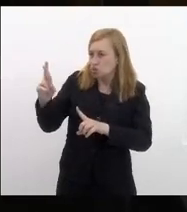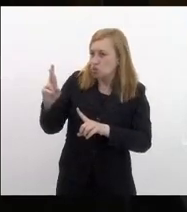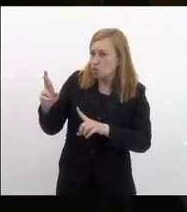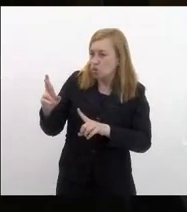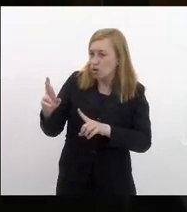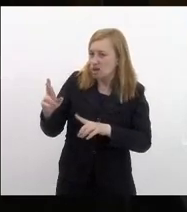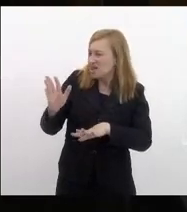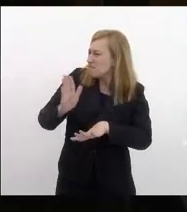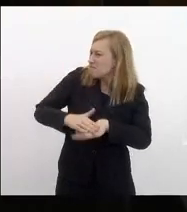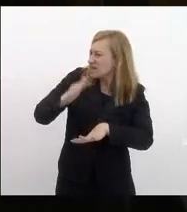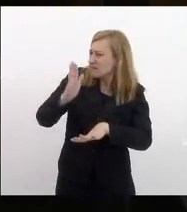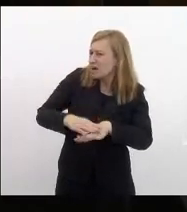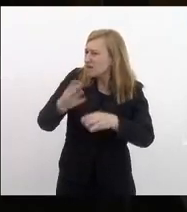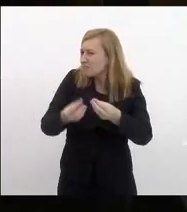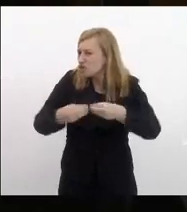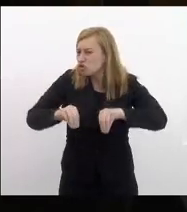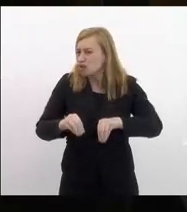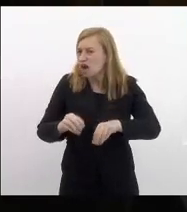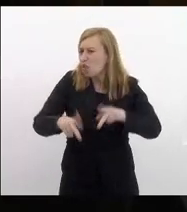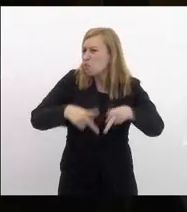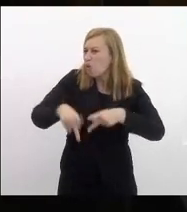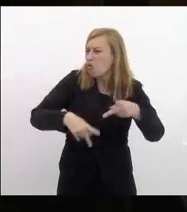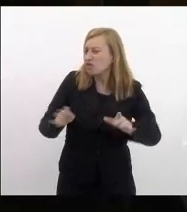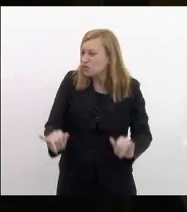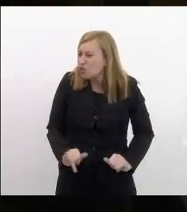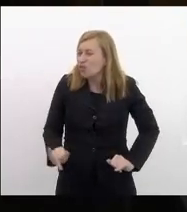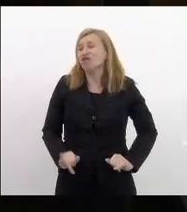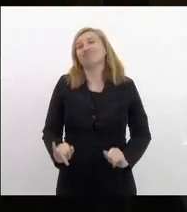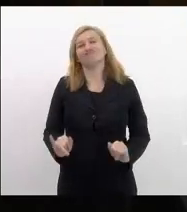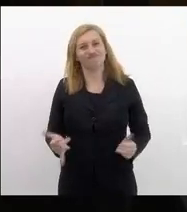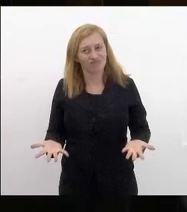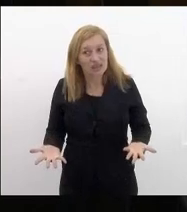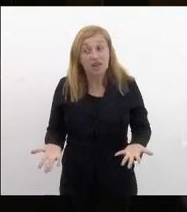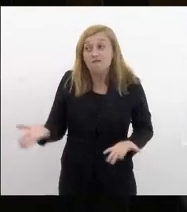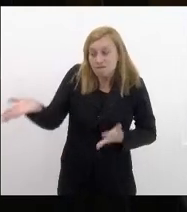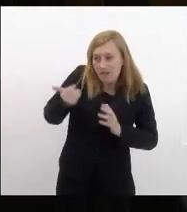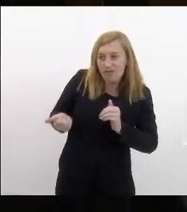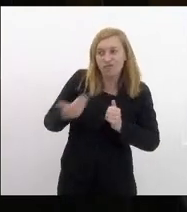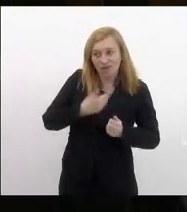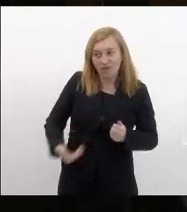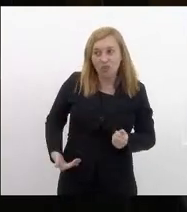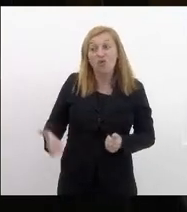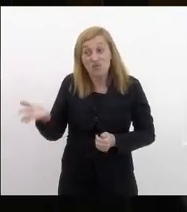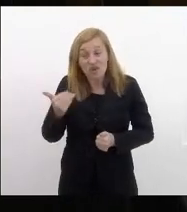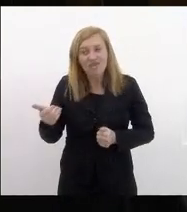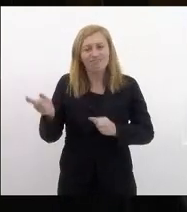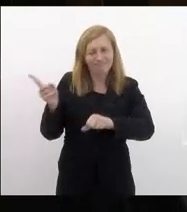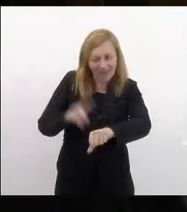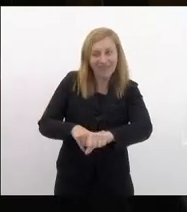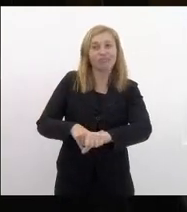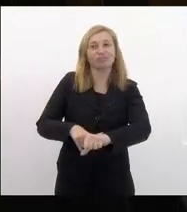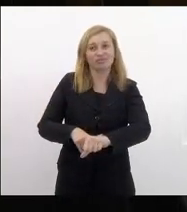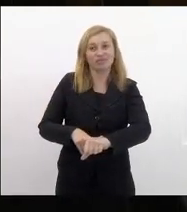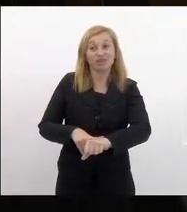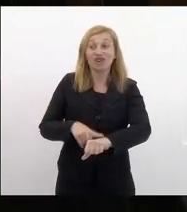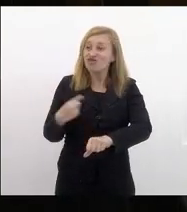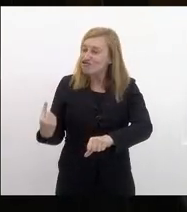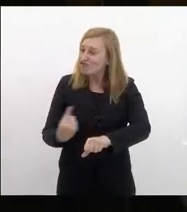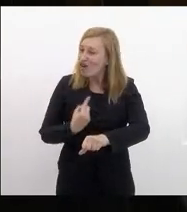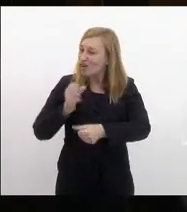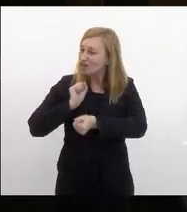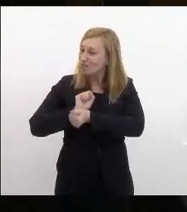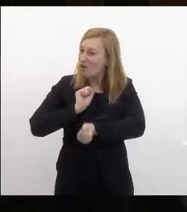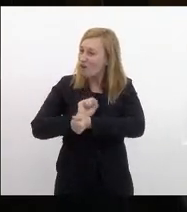cada vez mais o nosso povo que está aí sofrido venha governador ainda dá tempo nós estamos